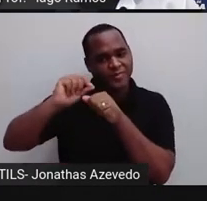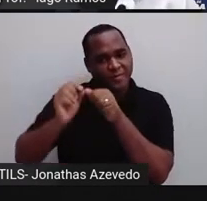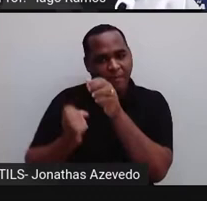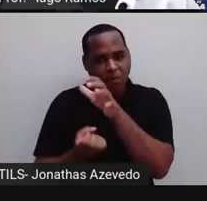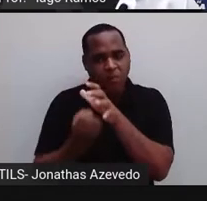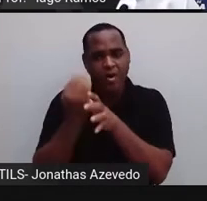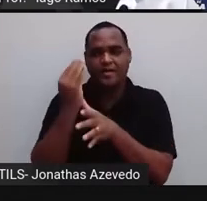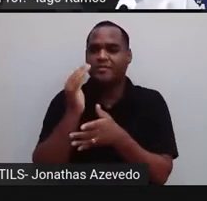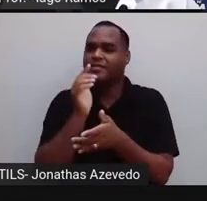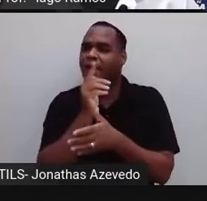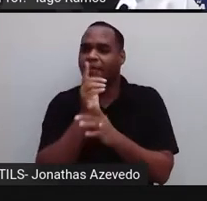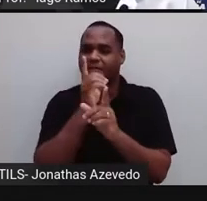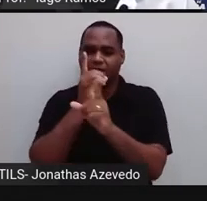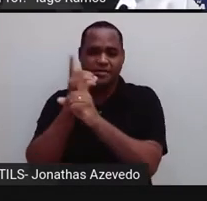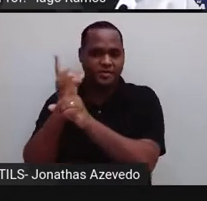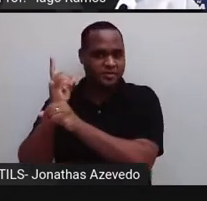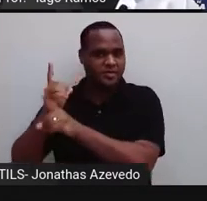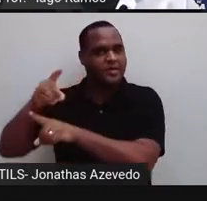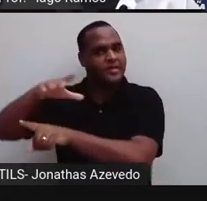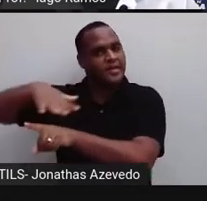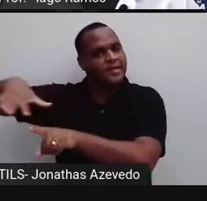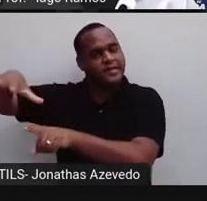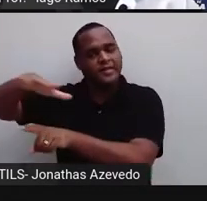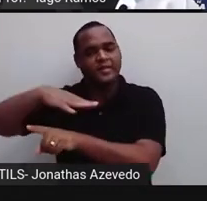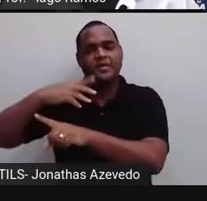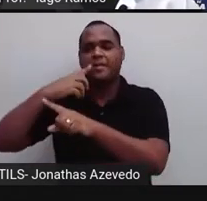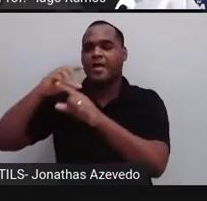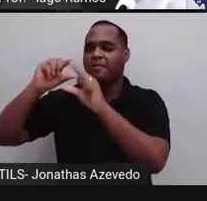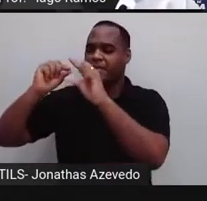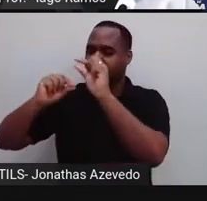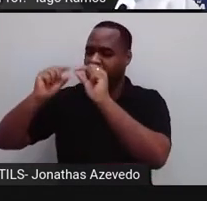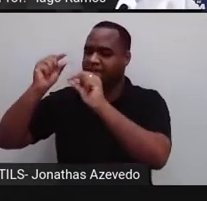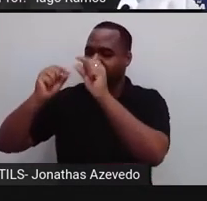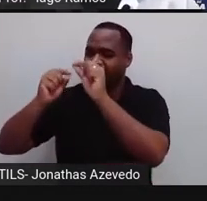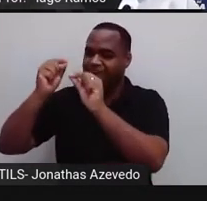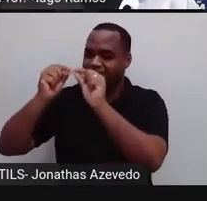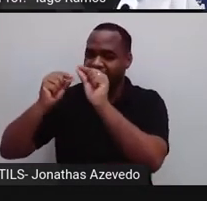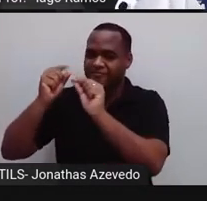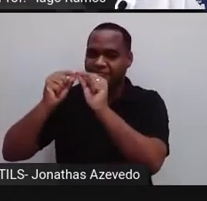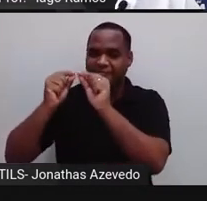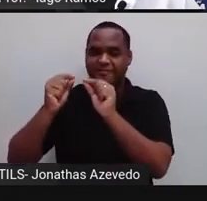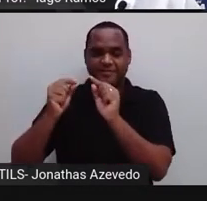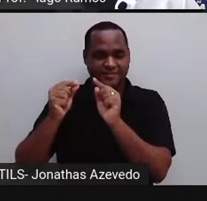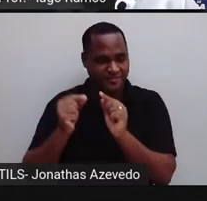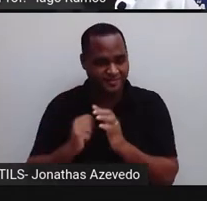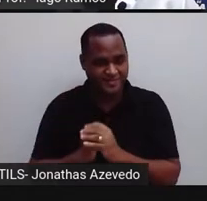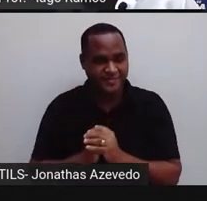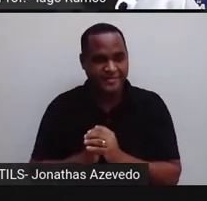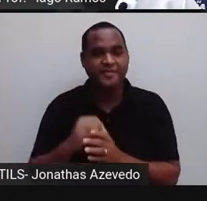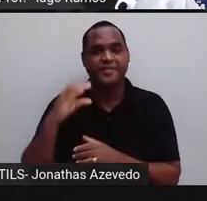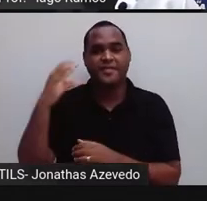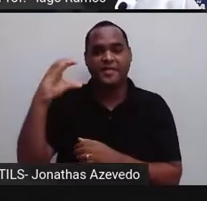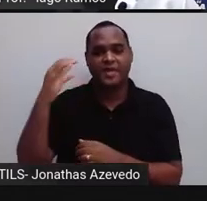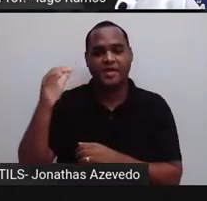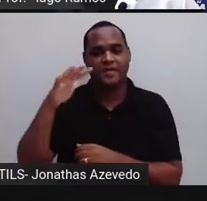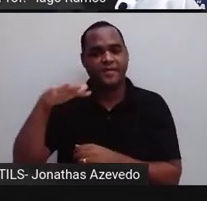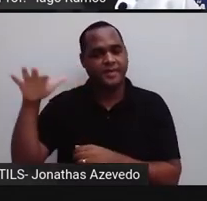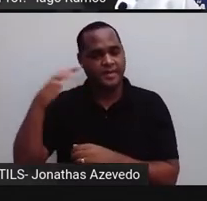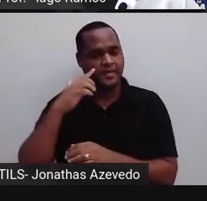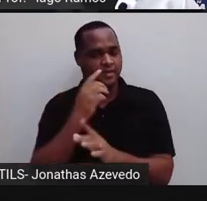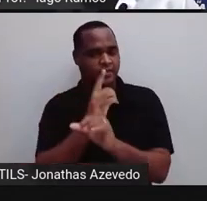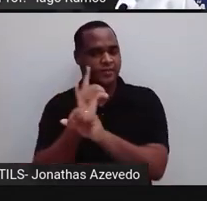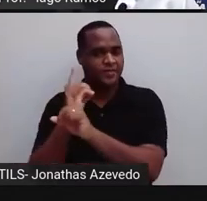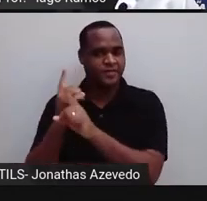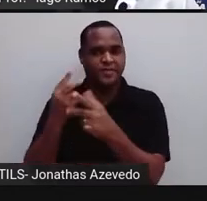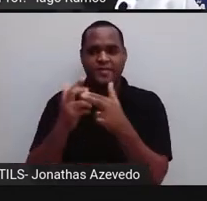encontrado na zona habitável de uma estrela, vem comigo, os cientistas encontraram indícios